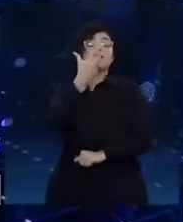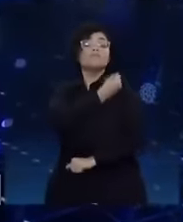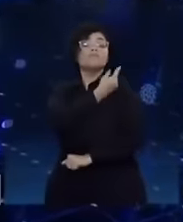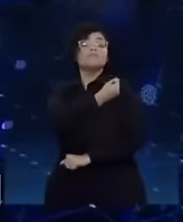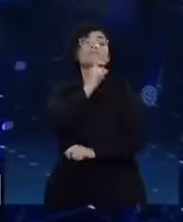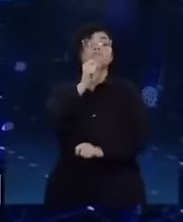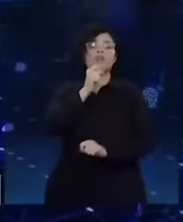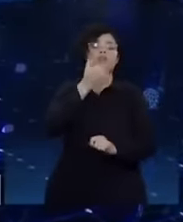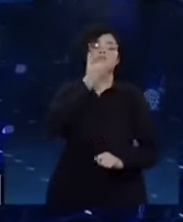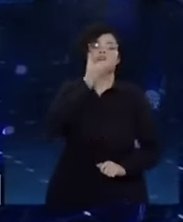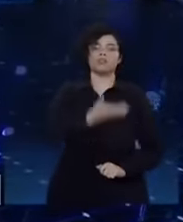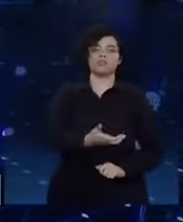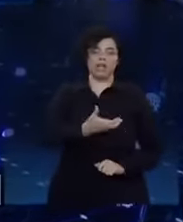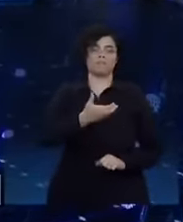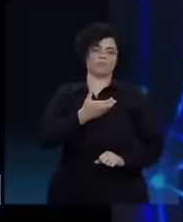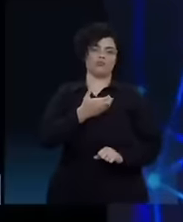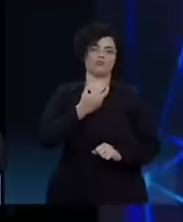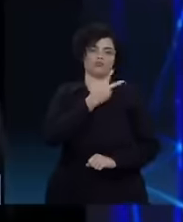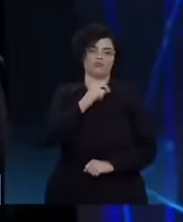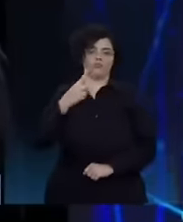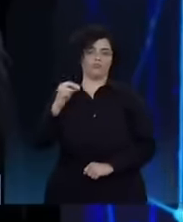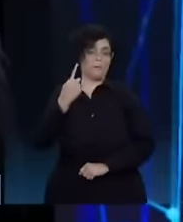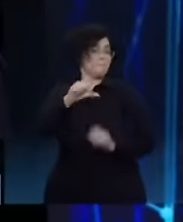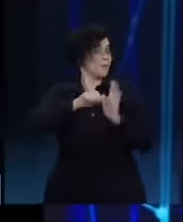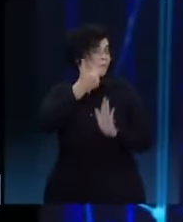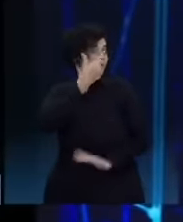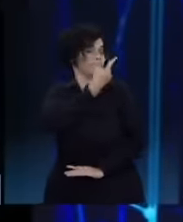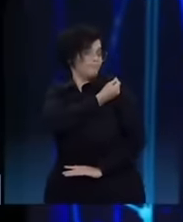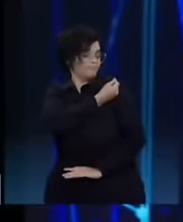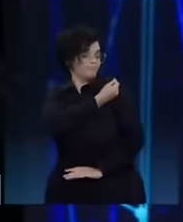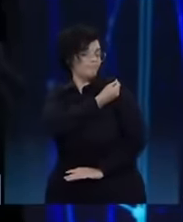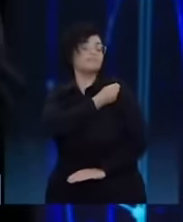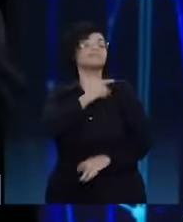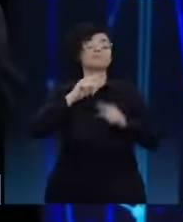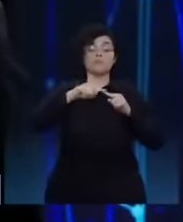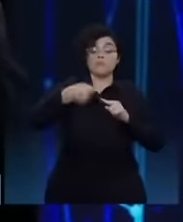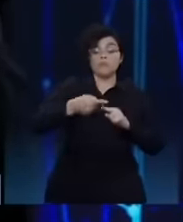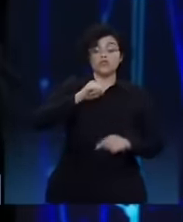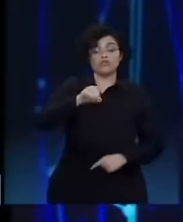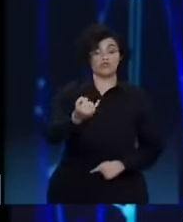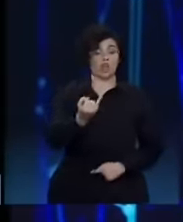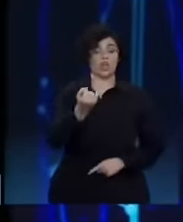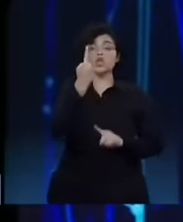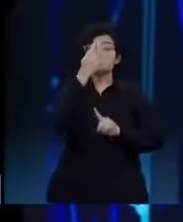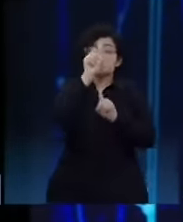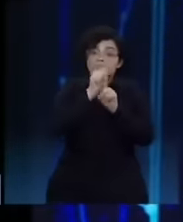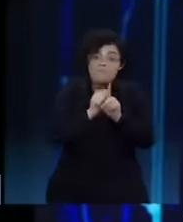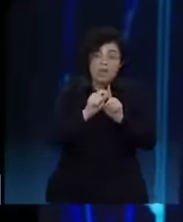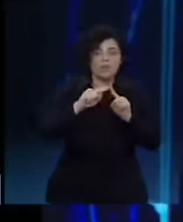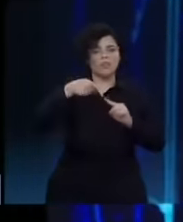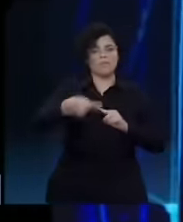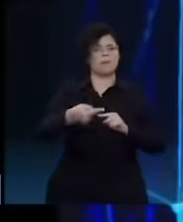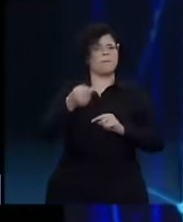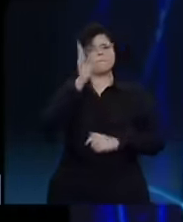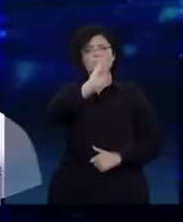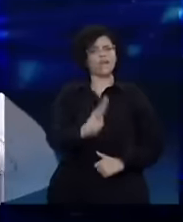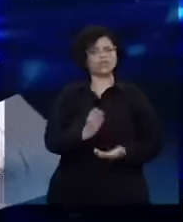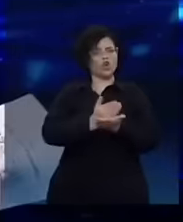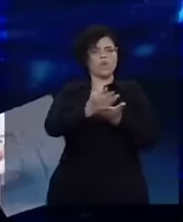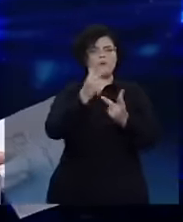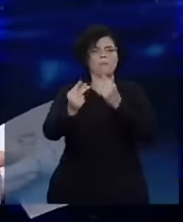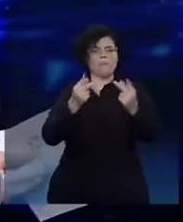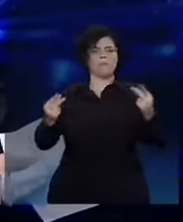em dezembro de 2020. Em janeiro do ano seguinte, um mês depois, o Brasil começou a vacinar.